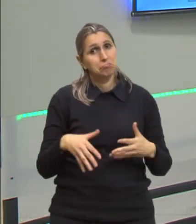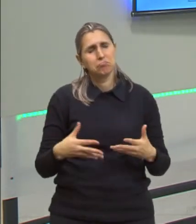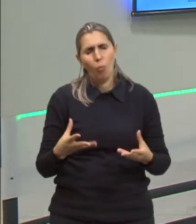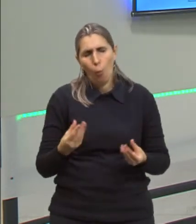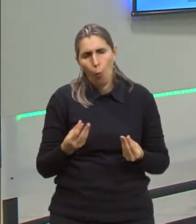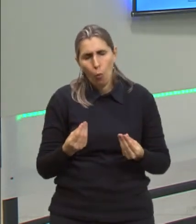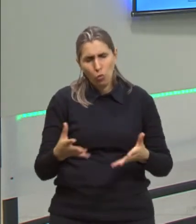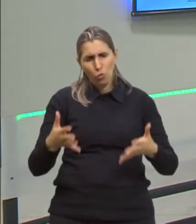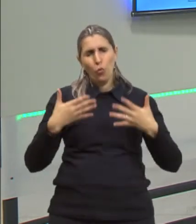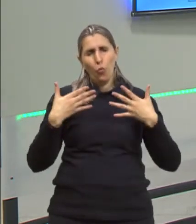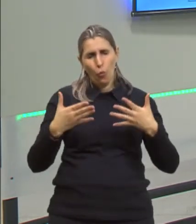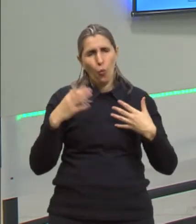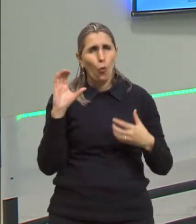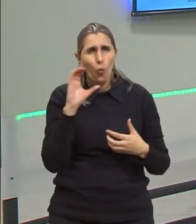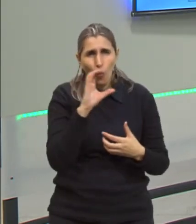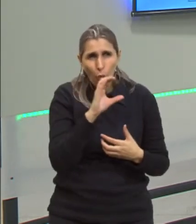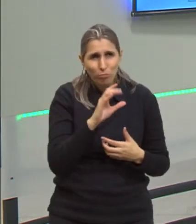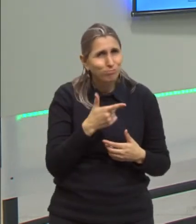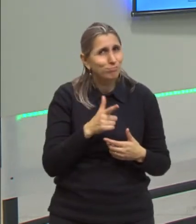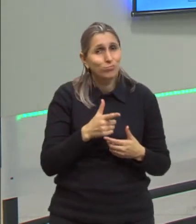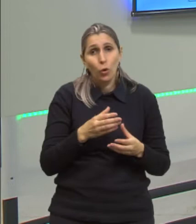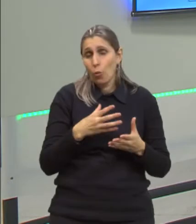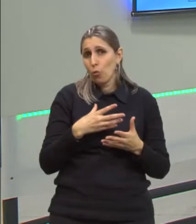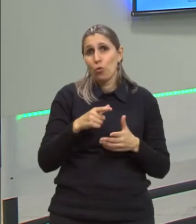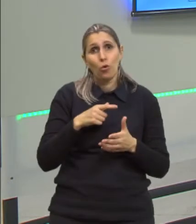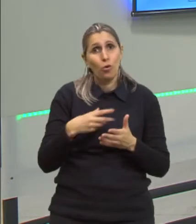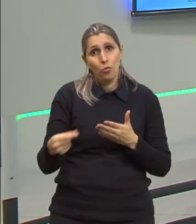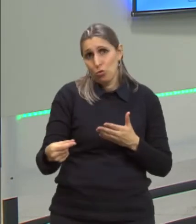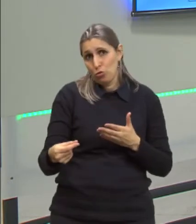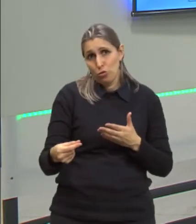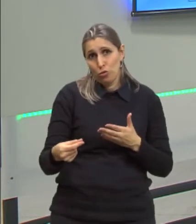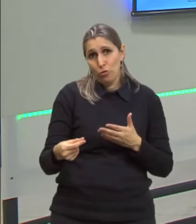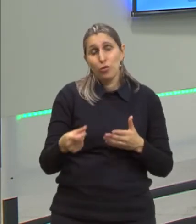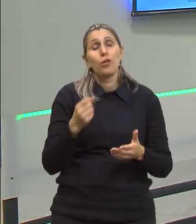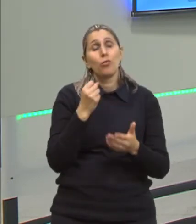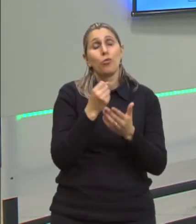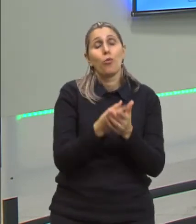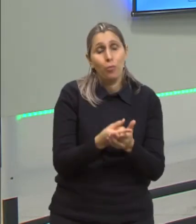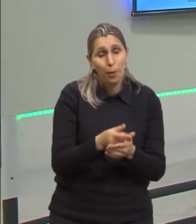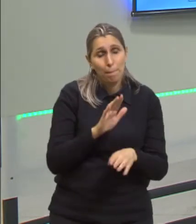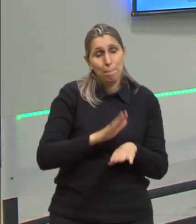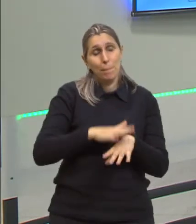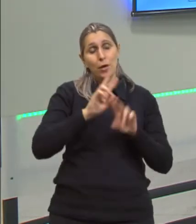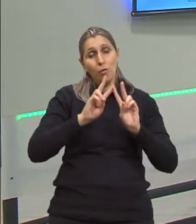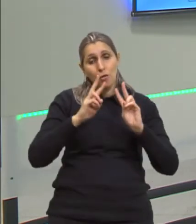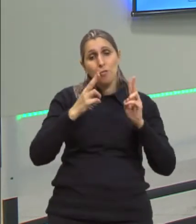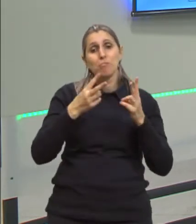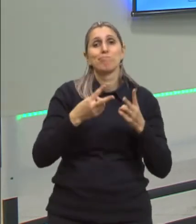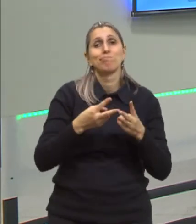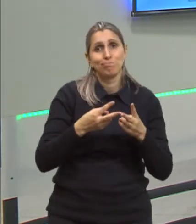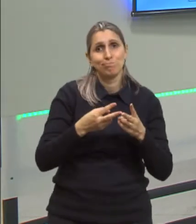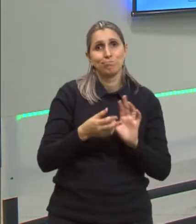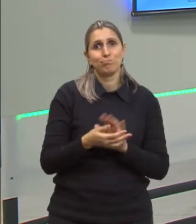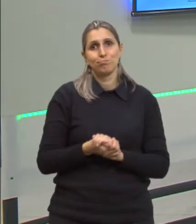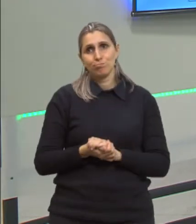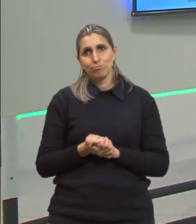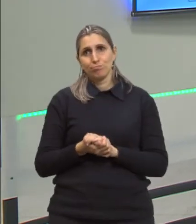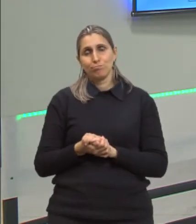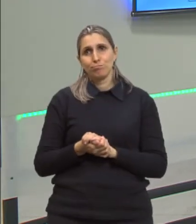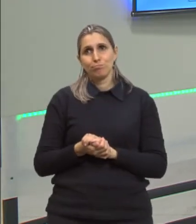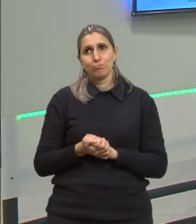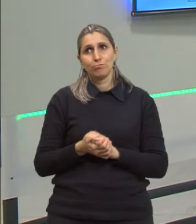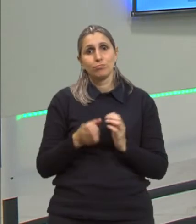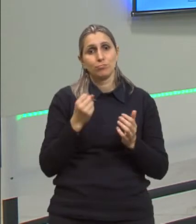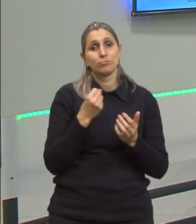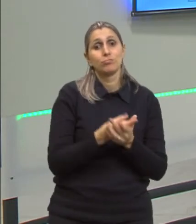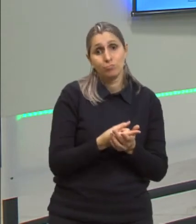se está muito quente, não tem como fugir, você vai acabar comprando mais volume. Certo? Você vai